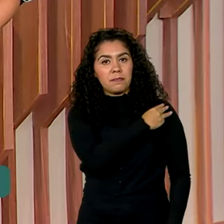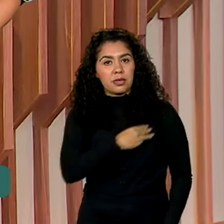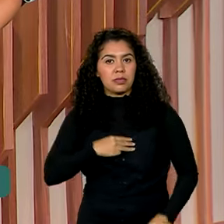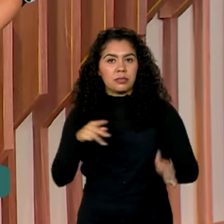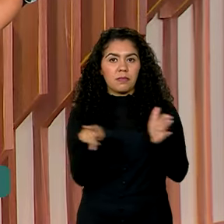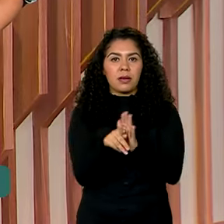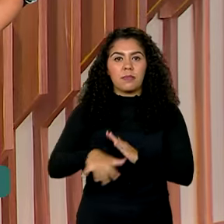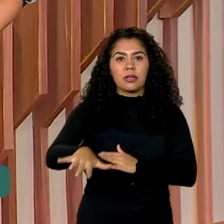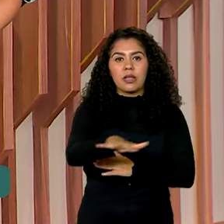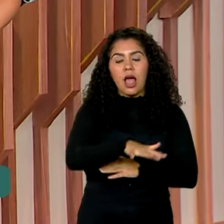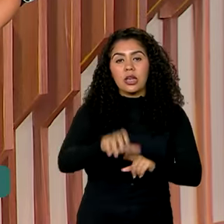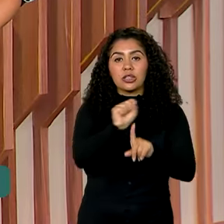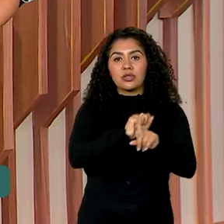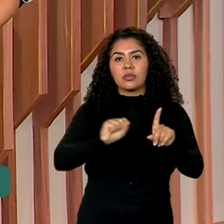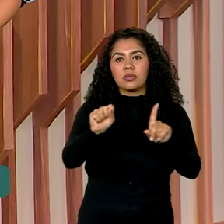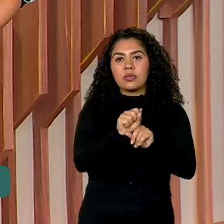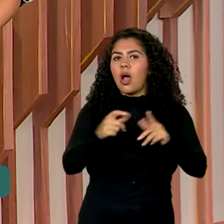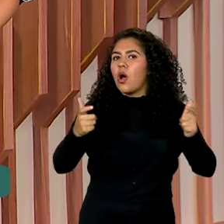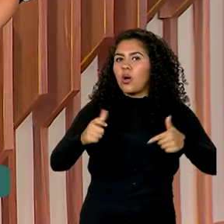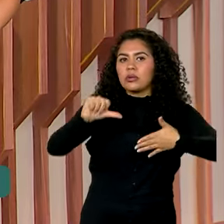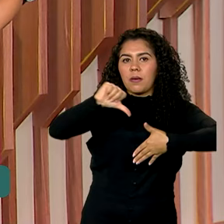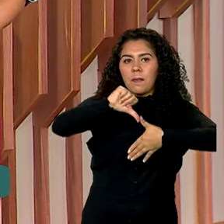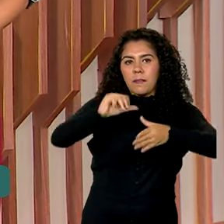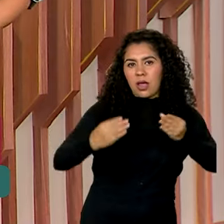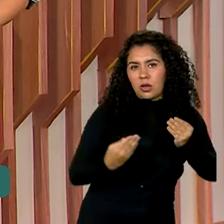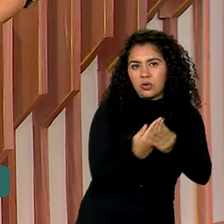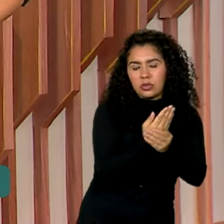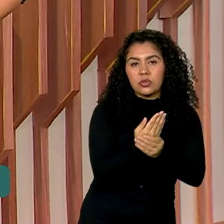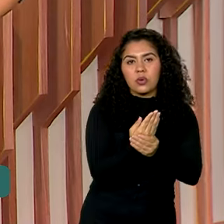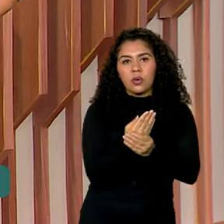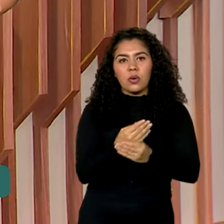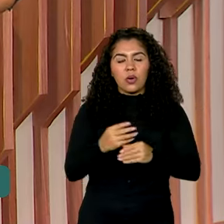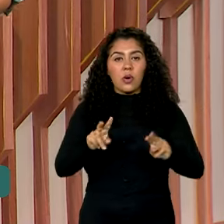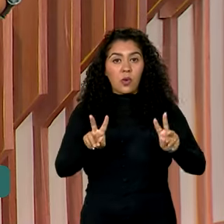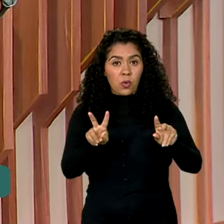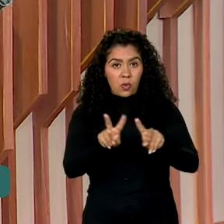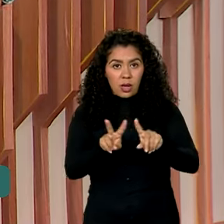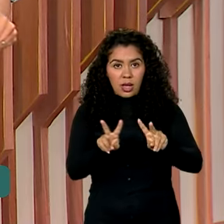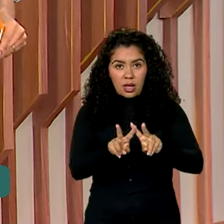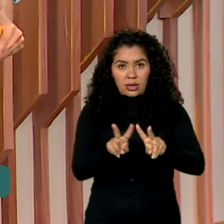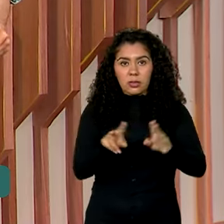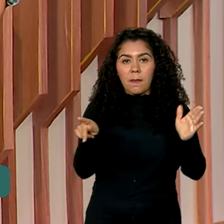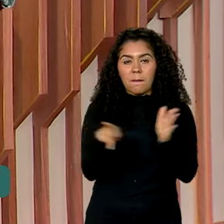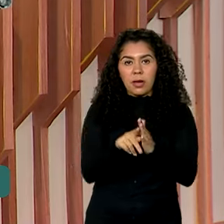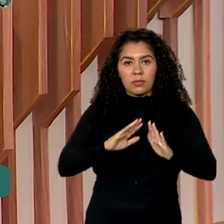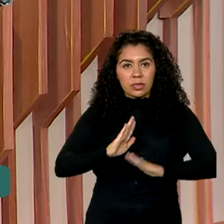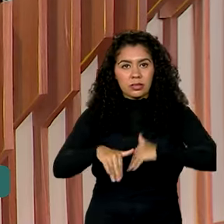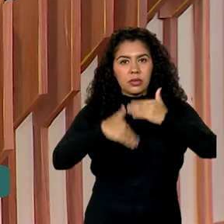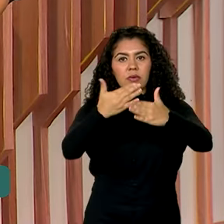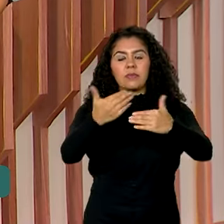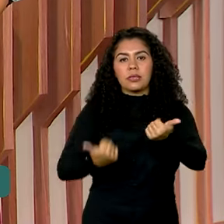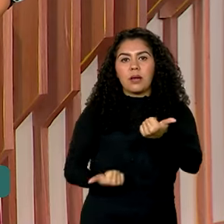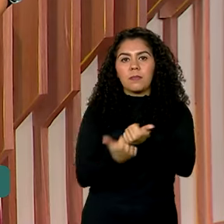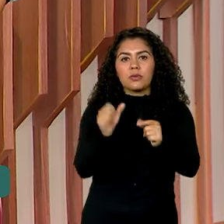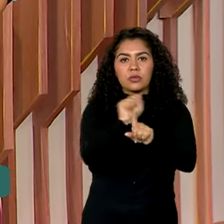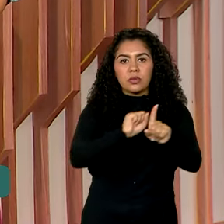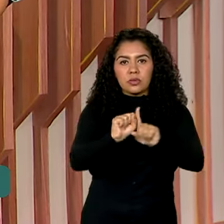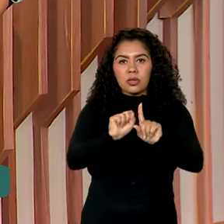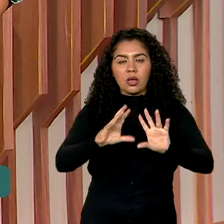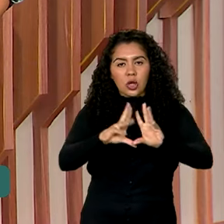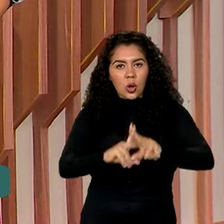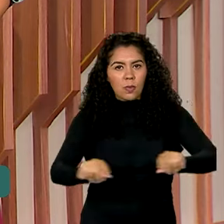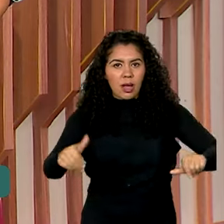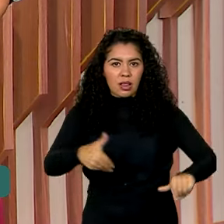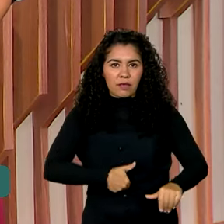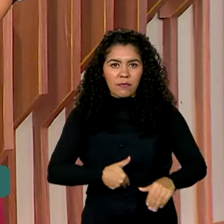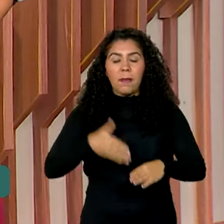social do Mercosul. O Wellington Dias, do Desenvolvimento e Assistência Social, Família e Combate à Fome, participa